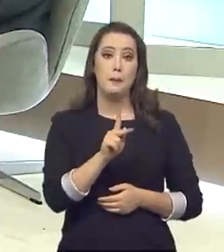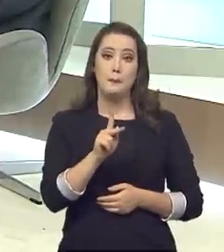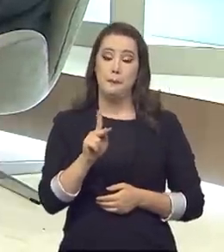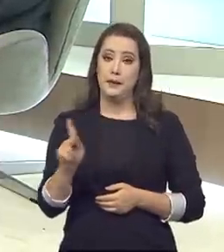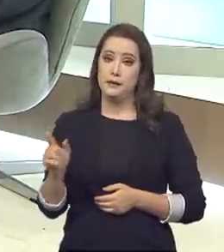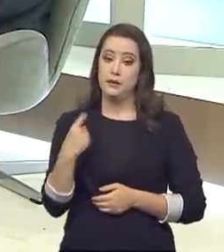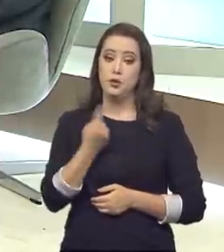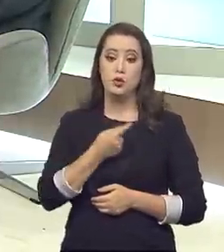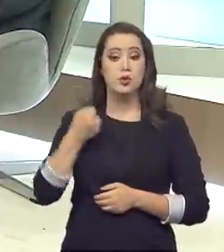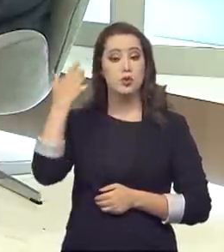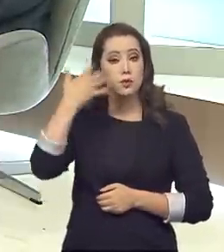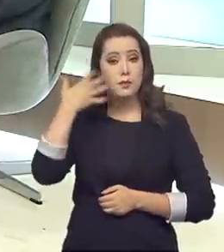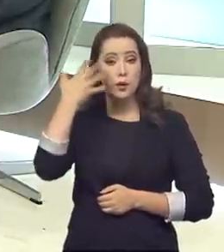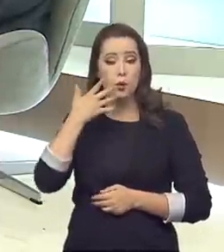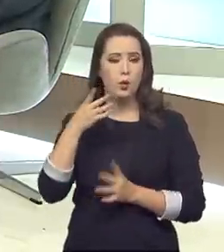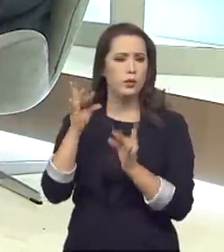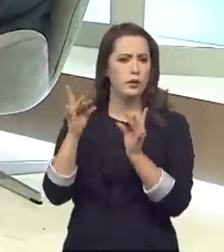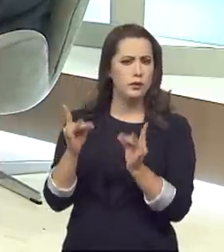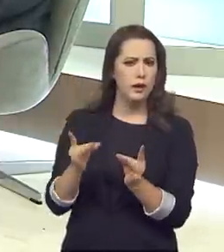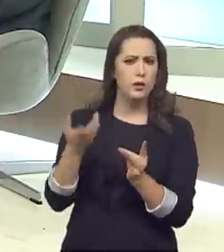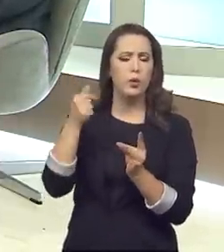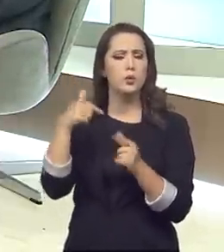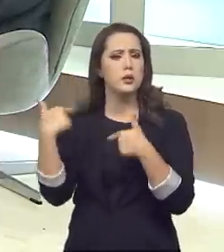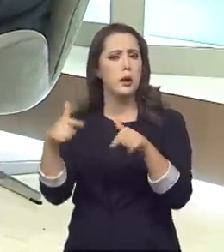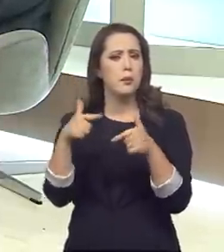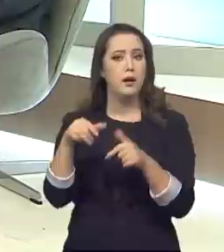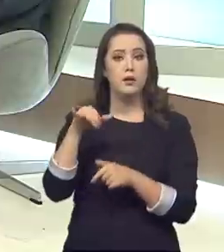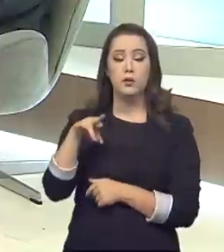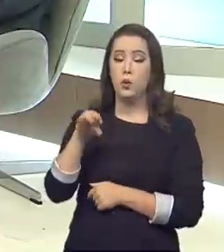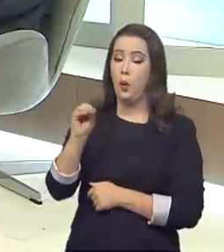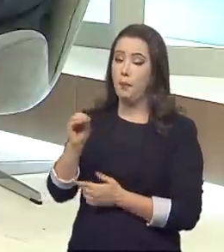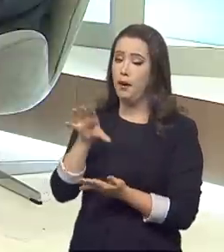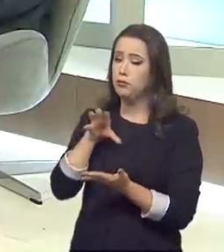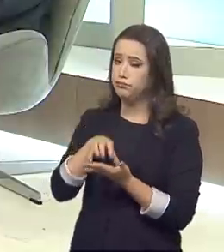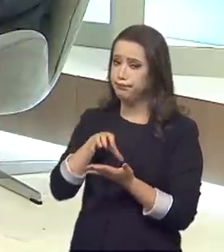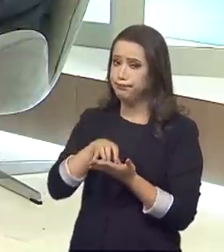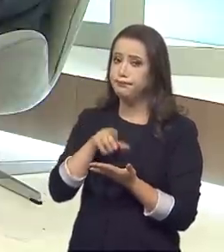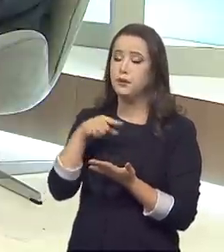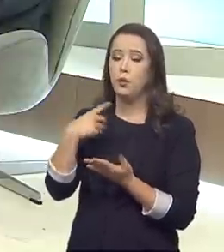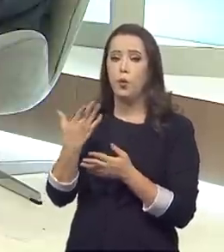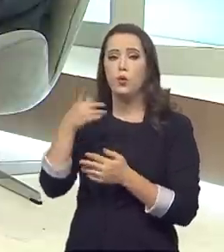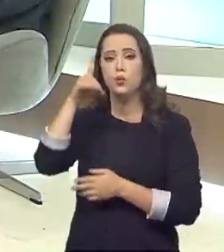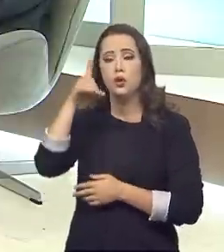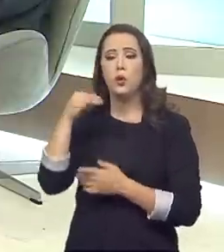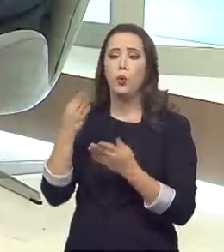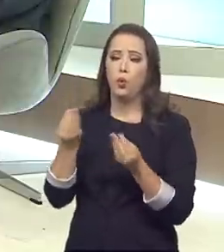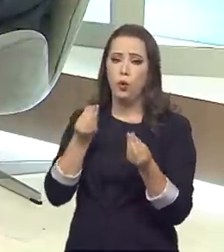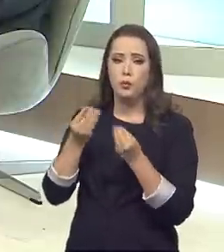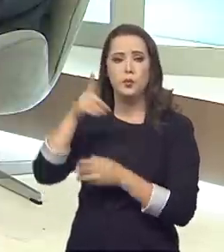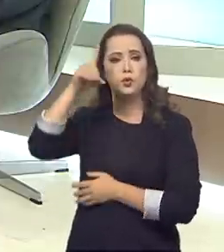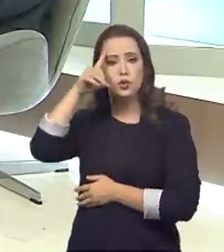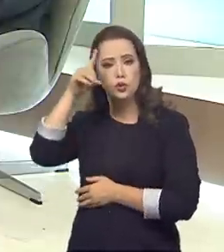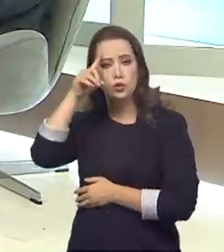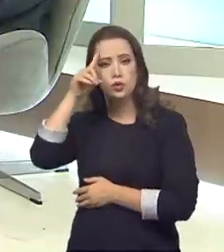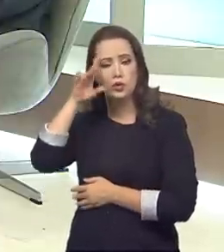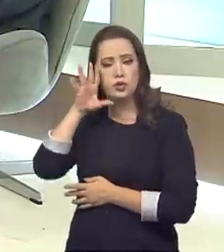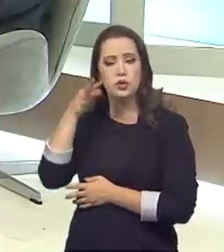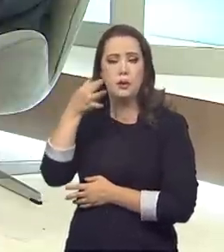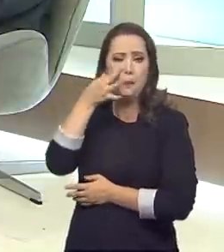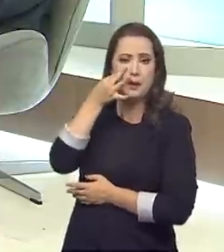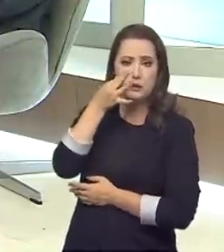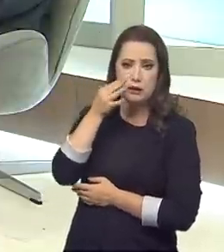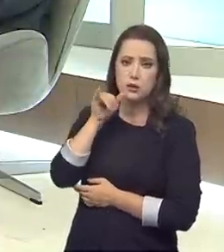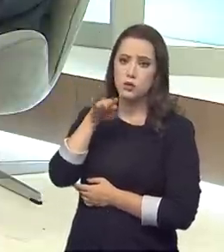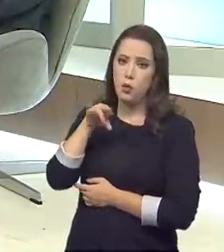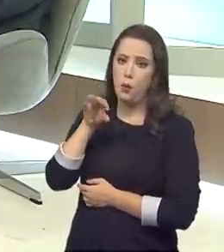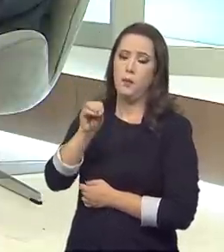diferentes funções do Inmetro no primeiro bloco, dessa importância de estar no dia a dia das pessoas, dessa ligação com